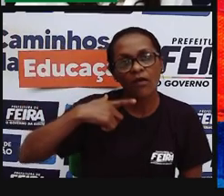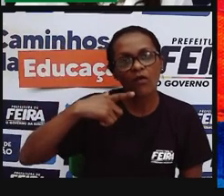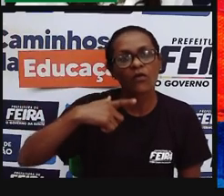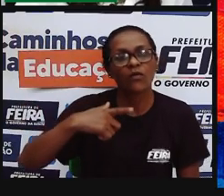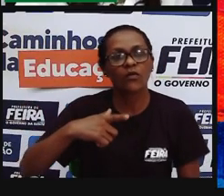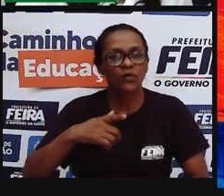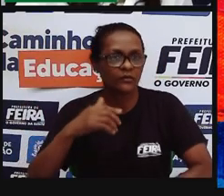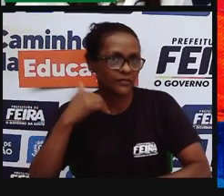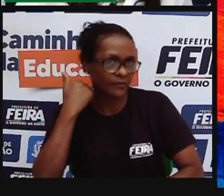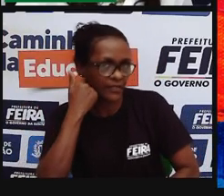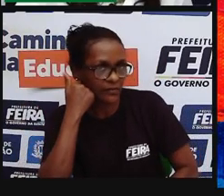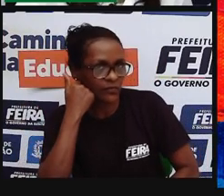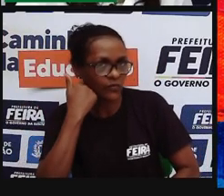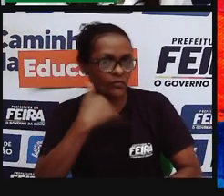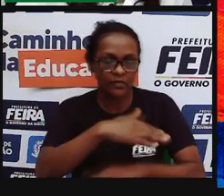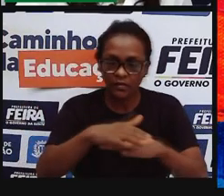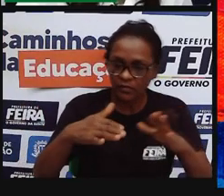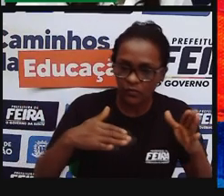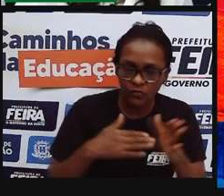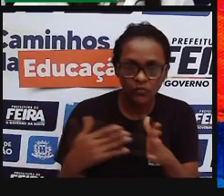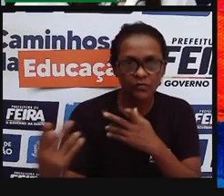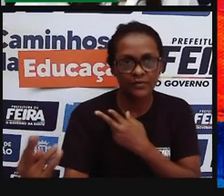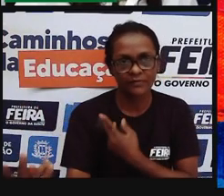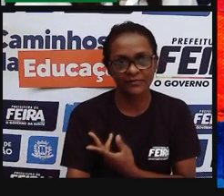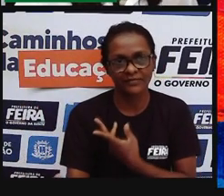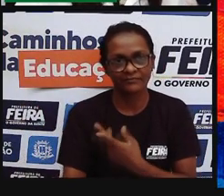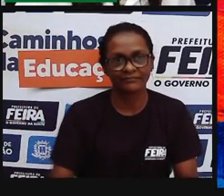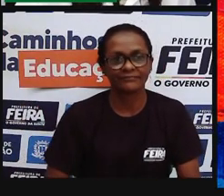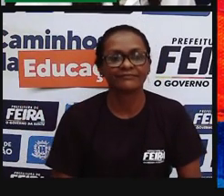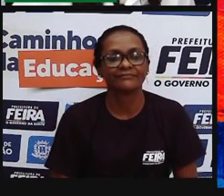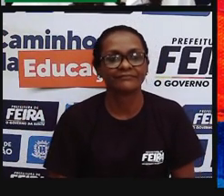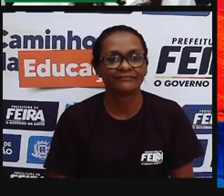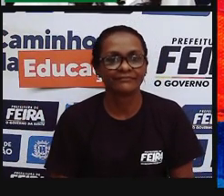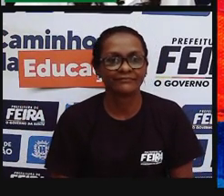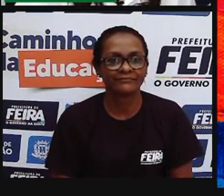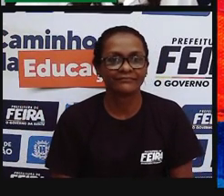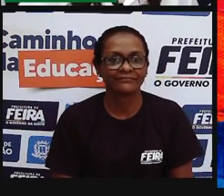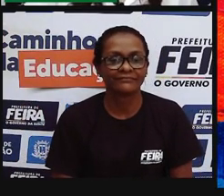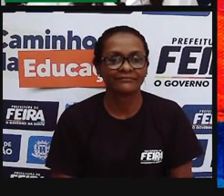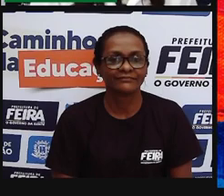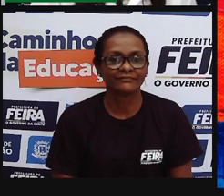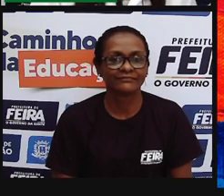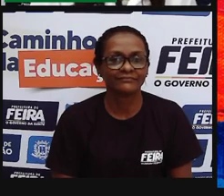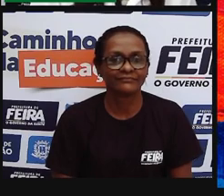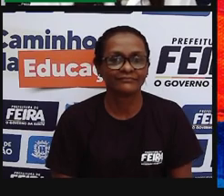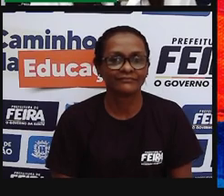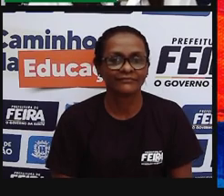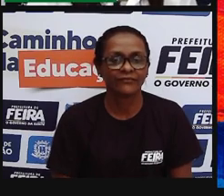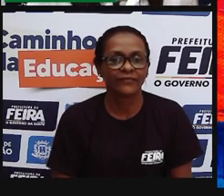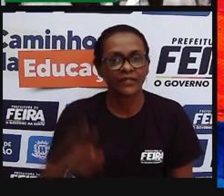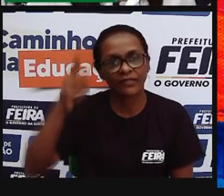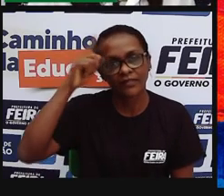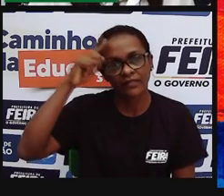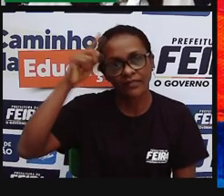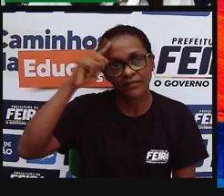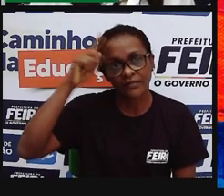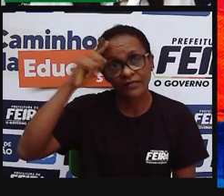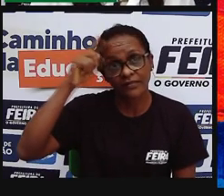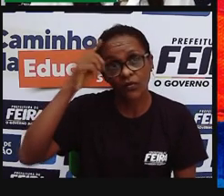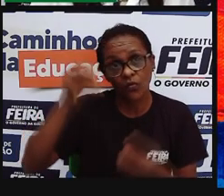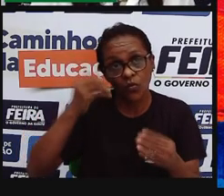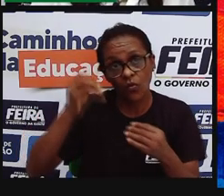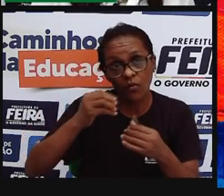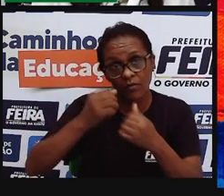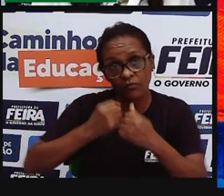interagindo, a gente tem, então, um ecossistema, mas se a gente pensa, né, em uma maior dimensão,